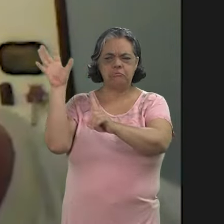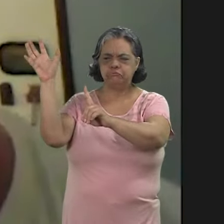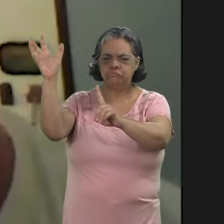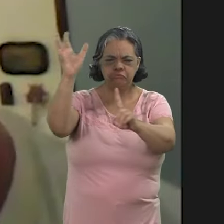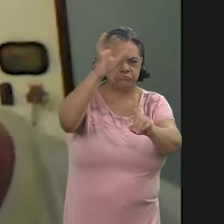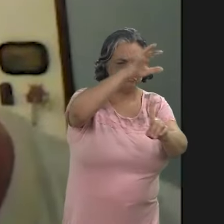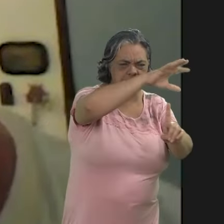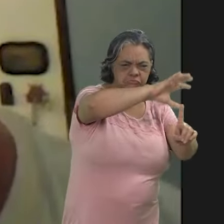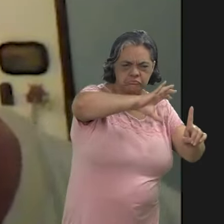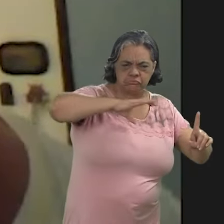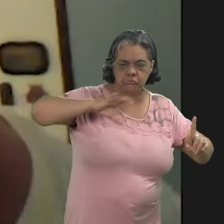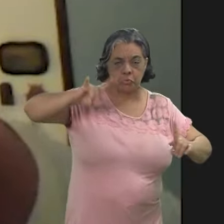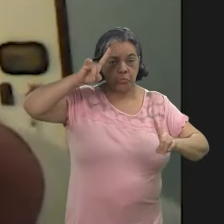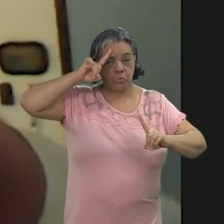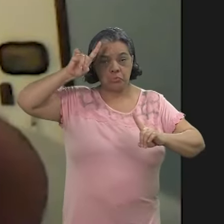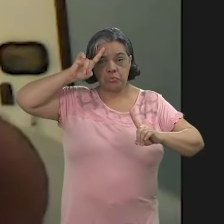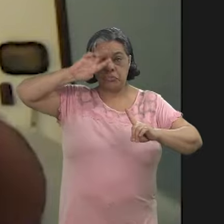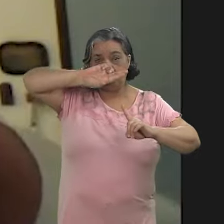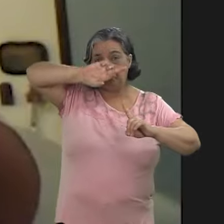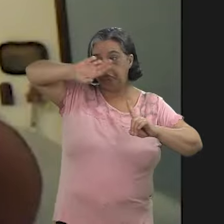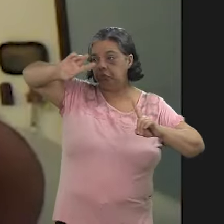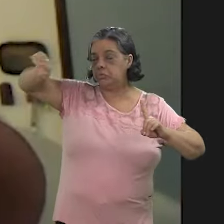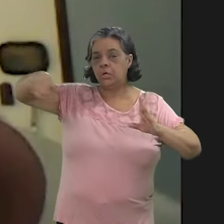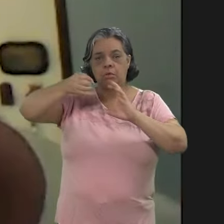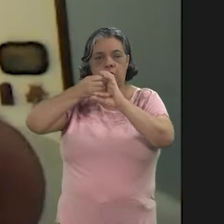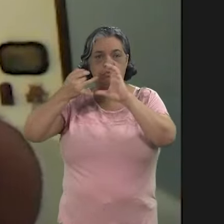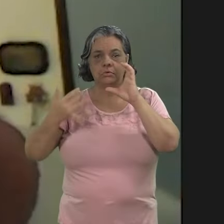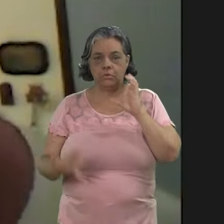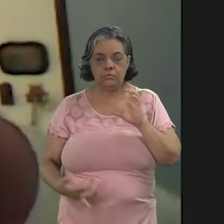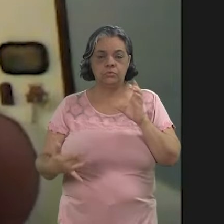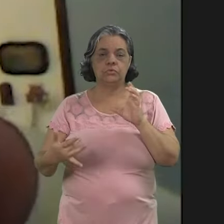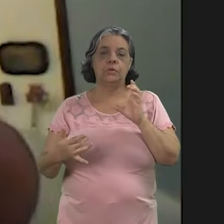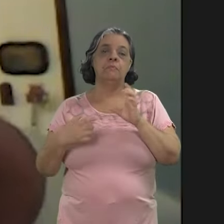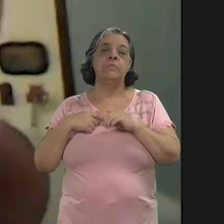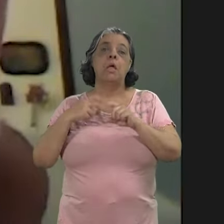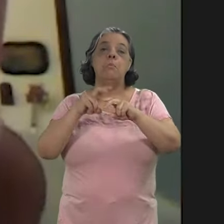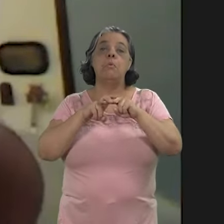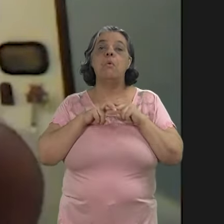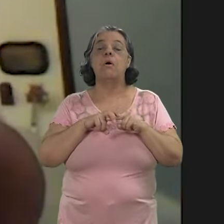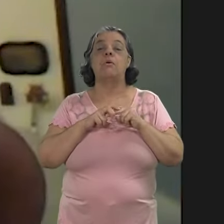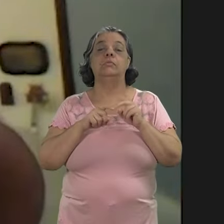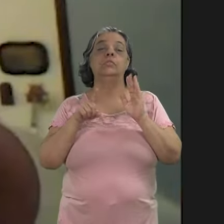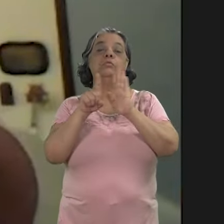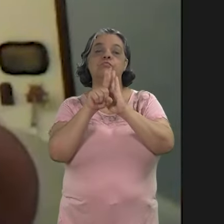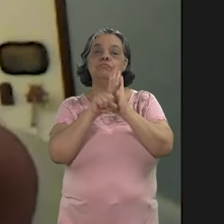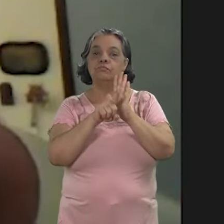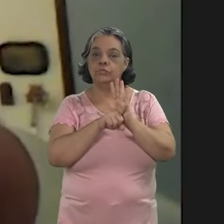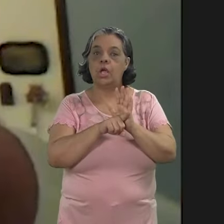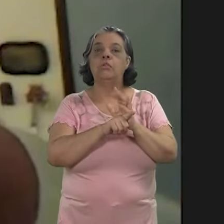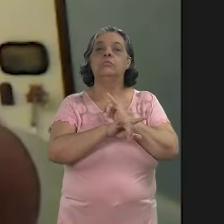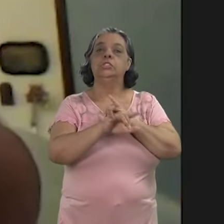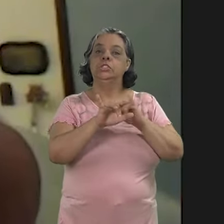bombardeada diariamente com inúmeros conteúdos através das plataformas,